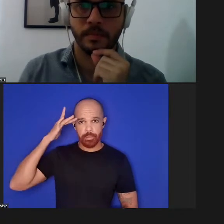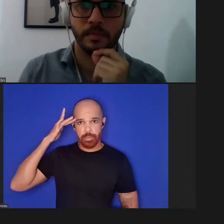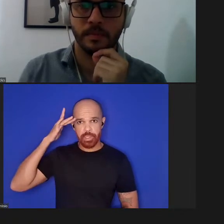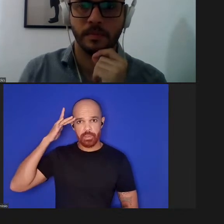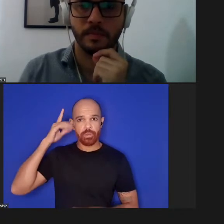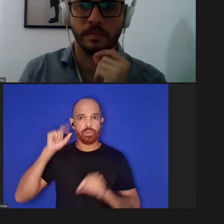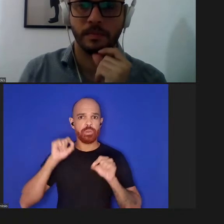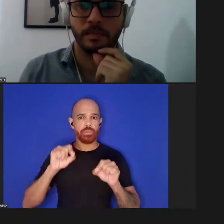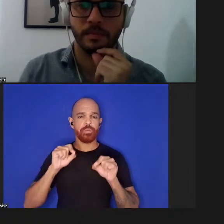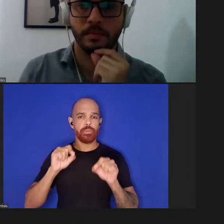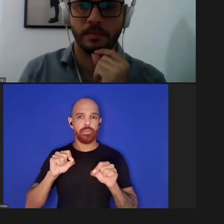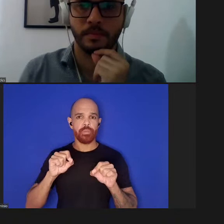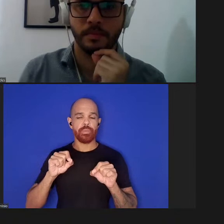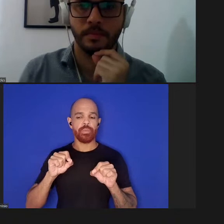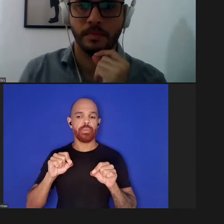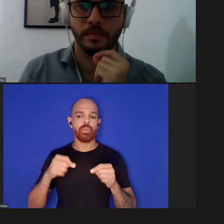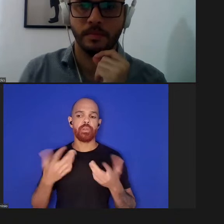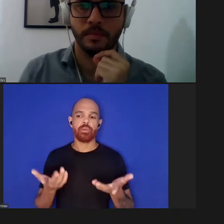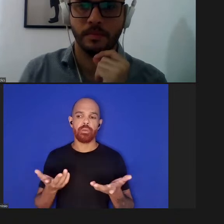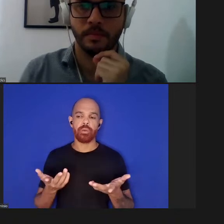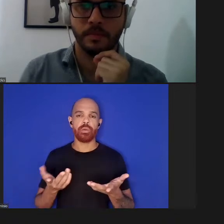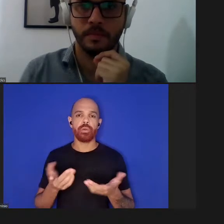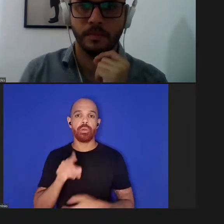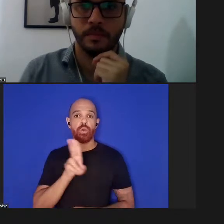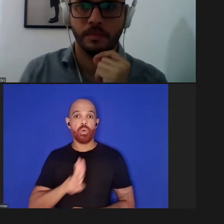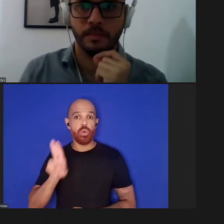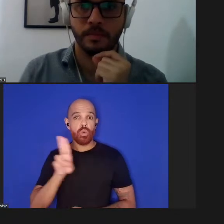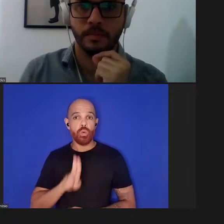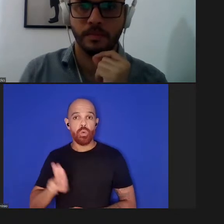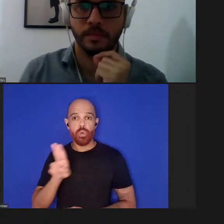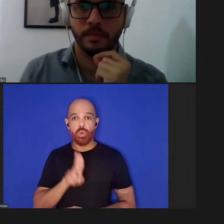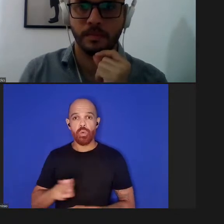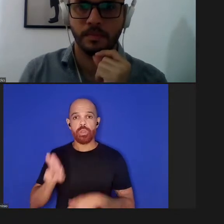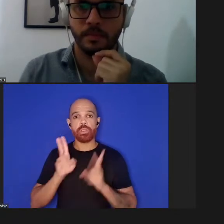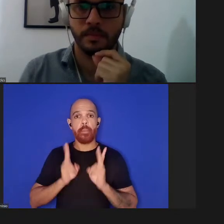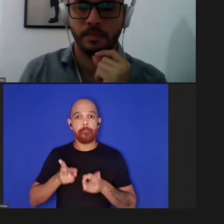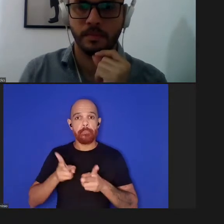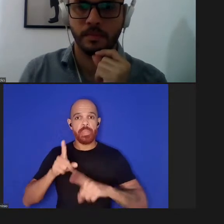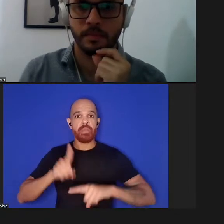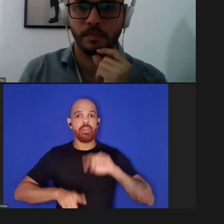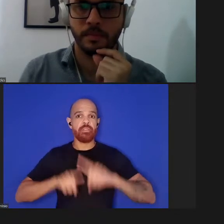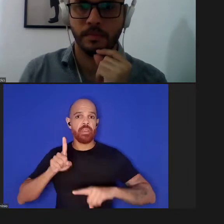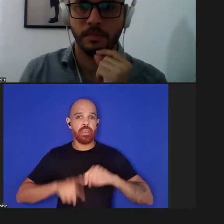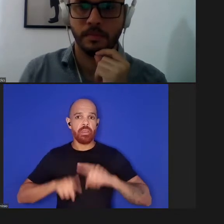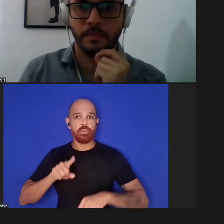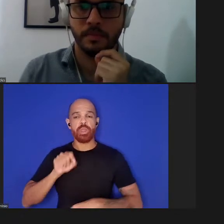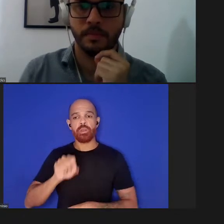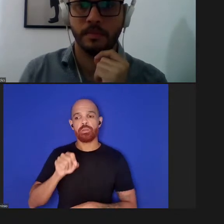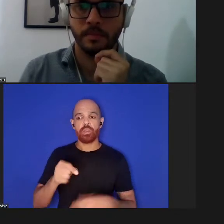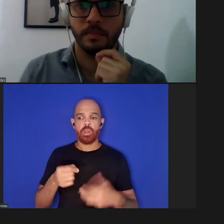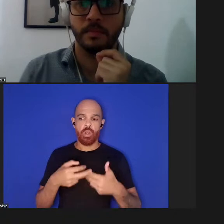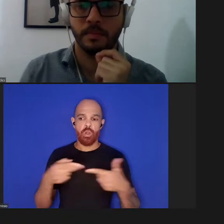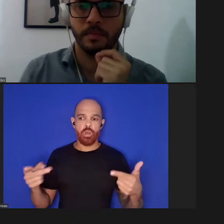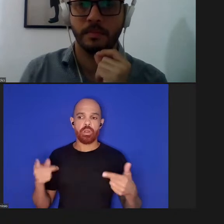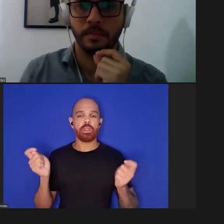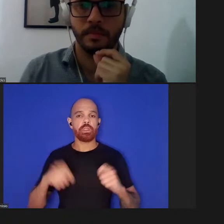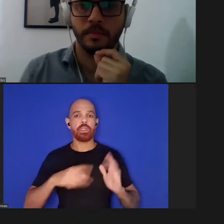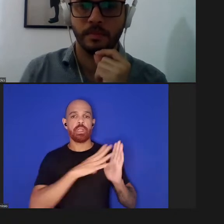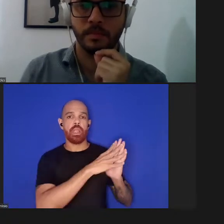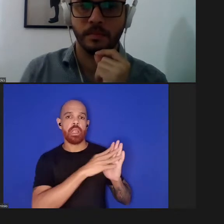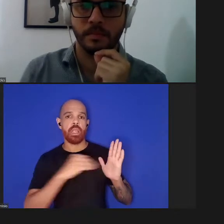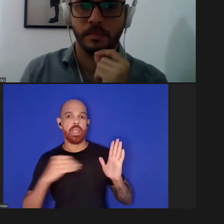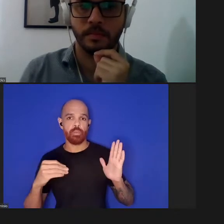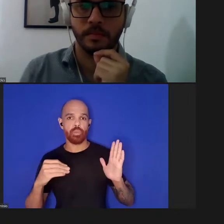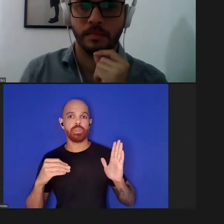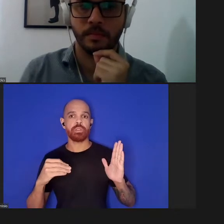o usem as mesmas ferramentas para que as coisas possam ser reproduzidas claro que